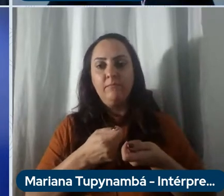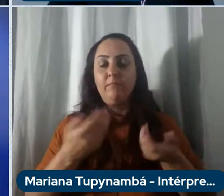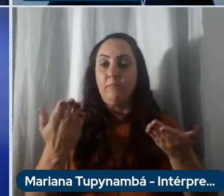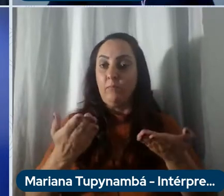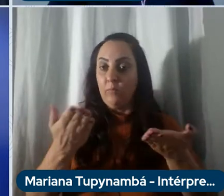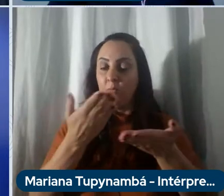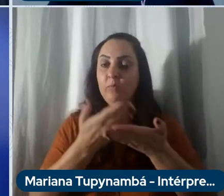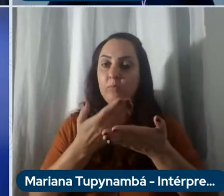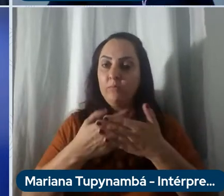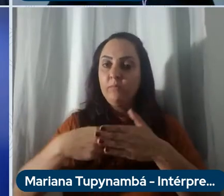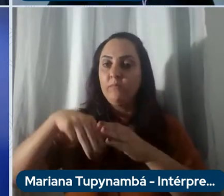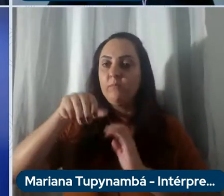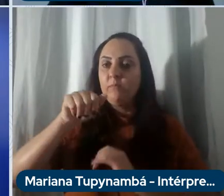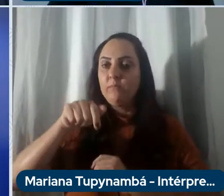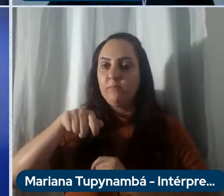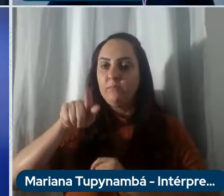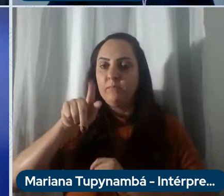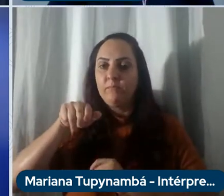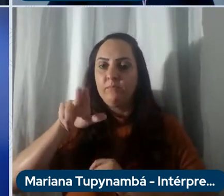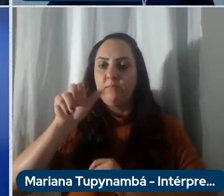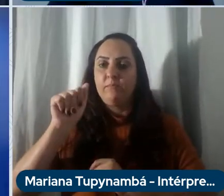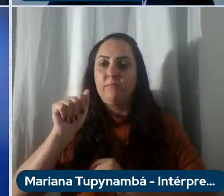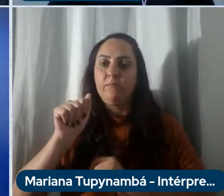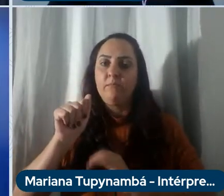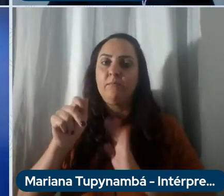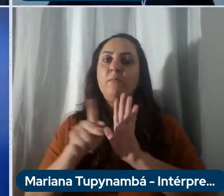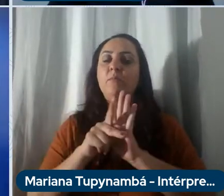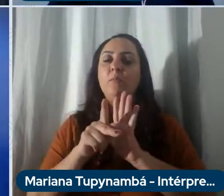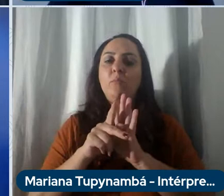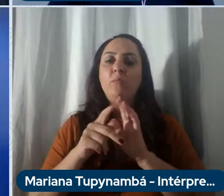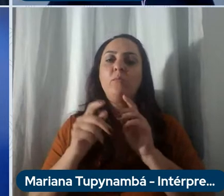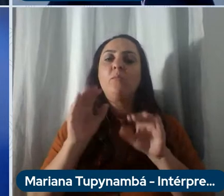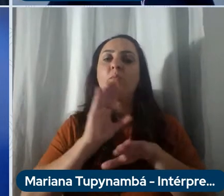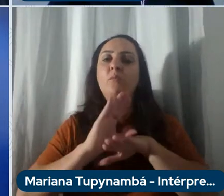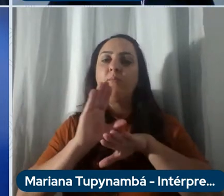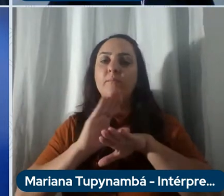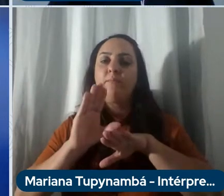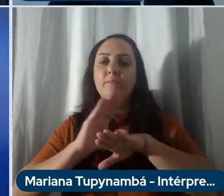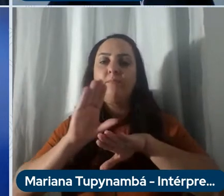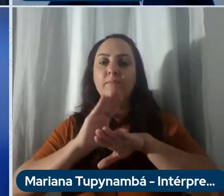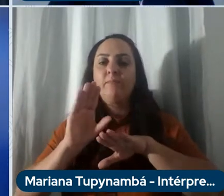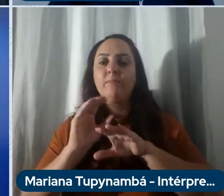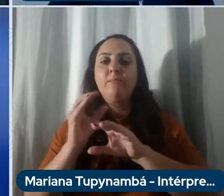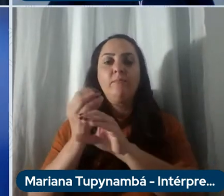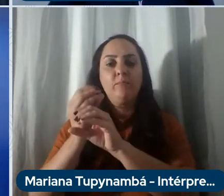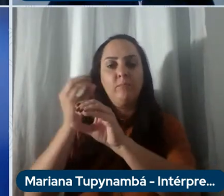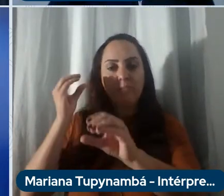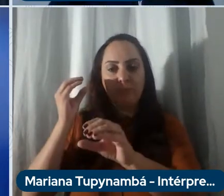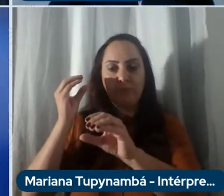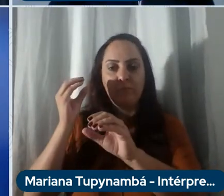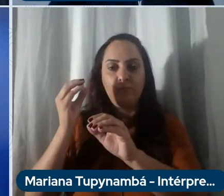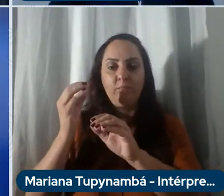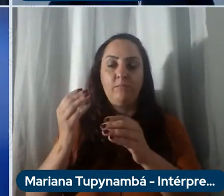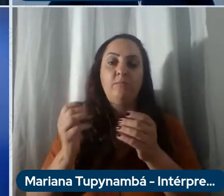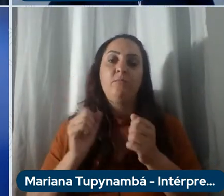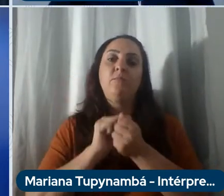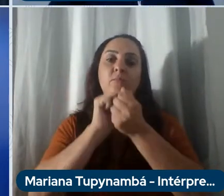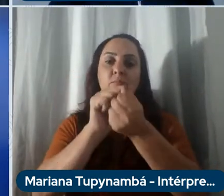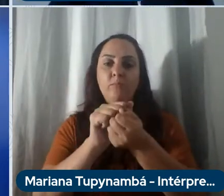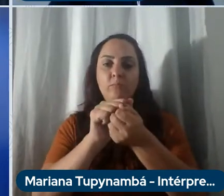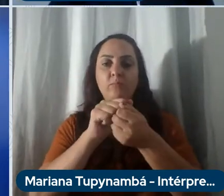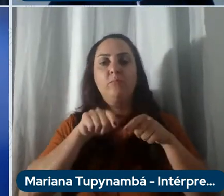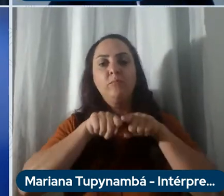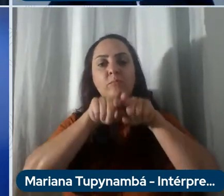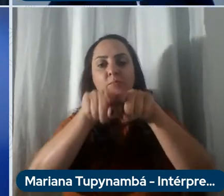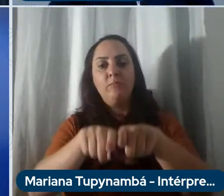do curso de engenharia do Instituto Politécnico da PUC Minas. Uma parceria da PUC Minas com a Estelantes.